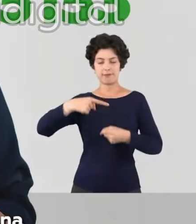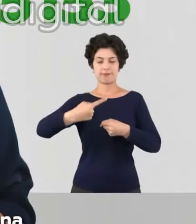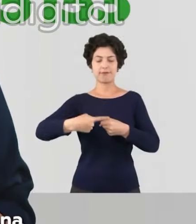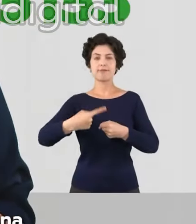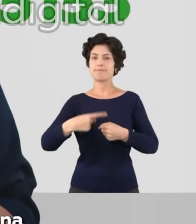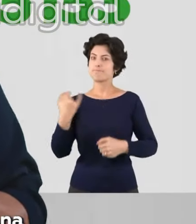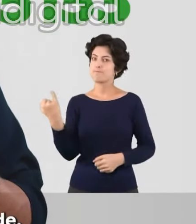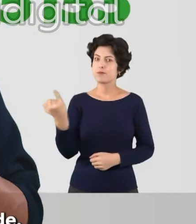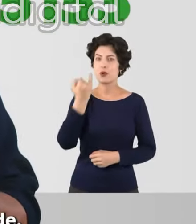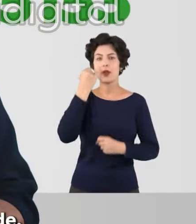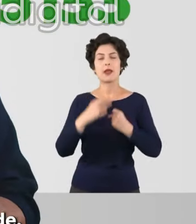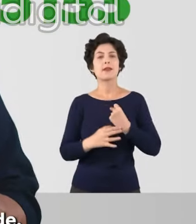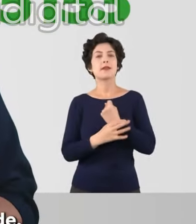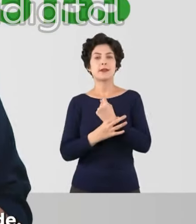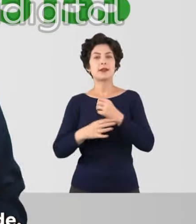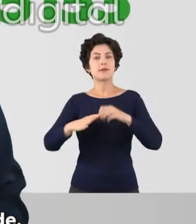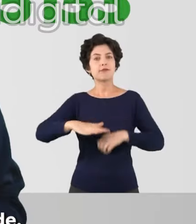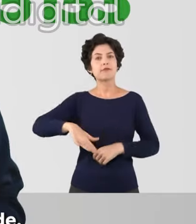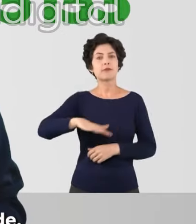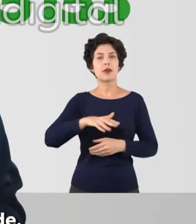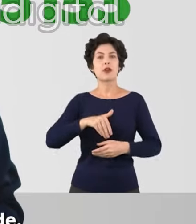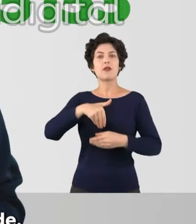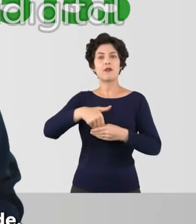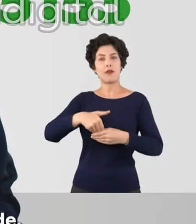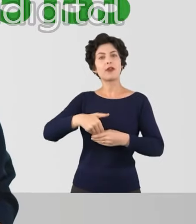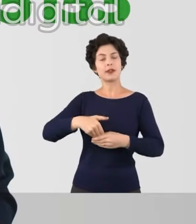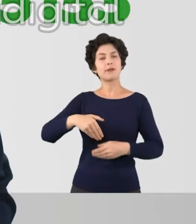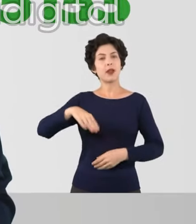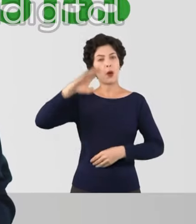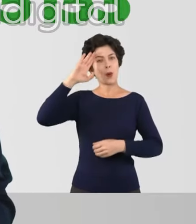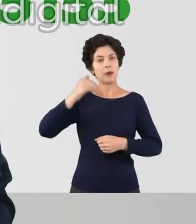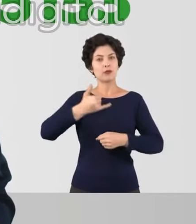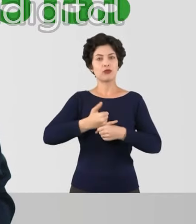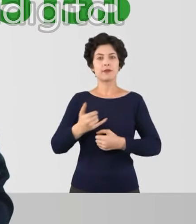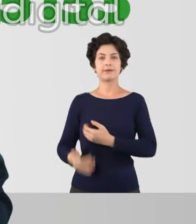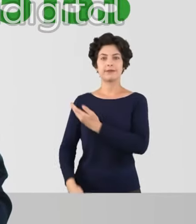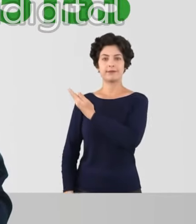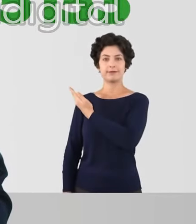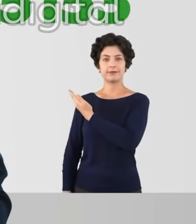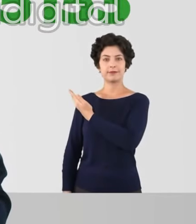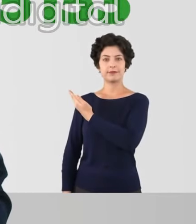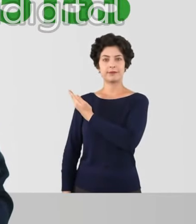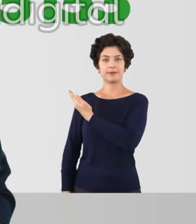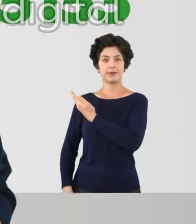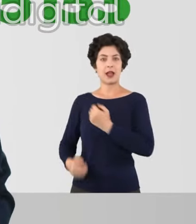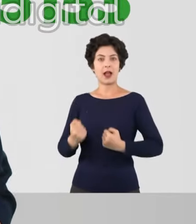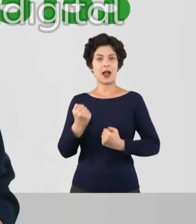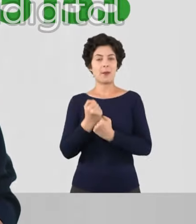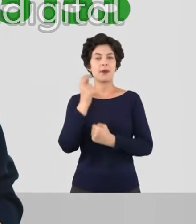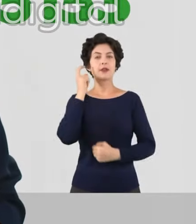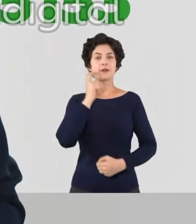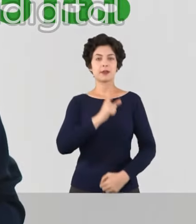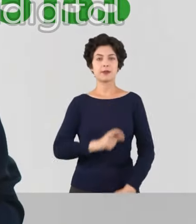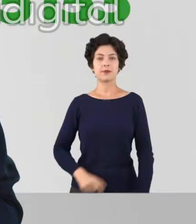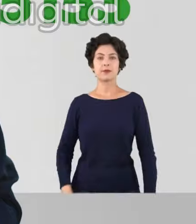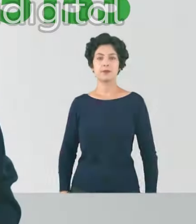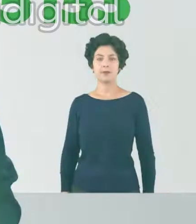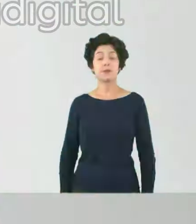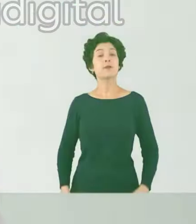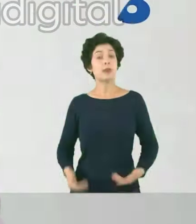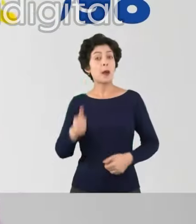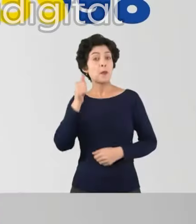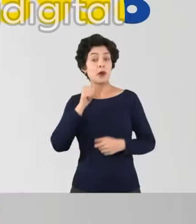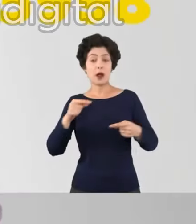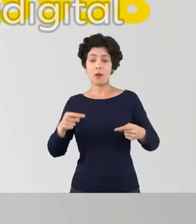civil metropolitana é essencial para a segurança da cidade. Vote Comandante Elza, 15, 15, 3. Comprefeito Ricardo Nunes.